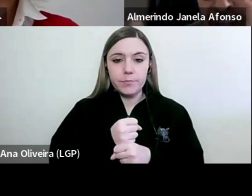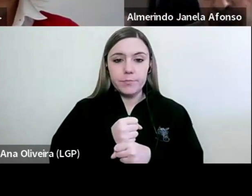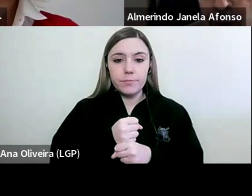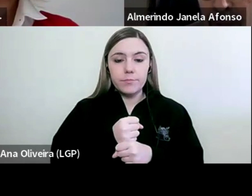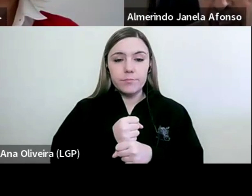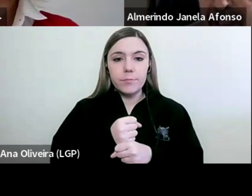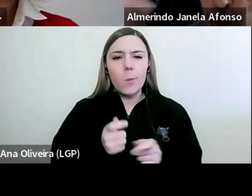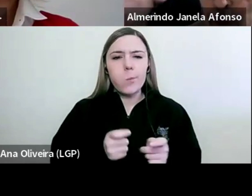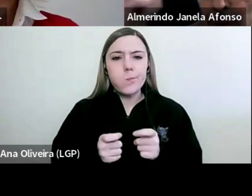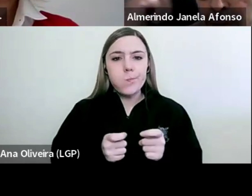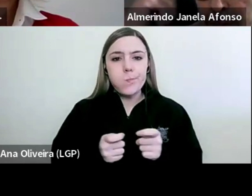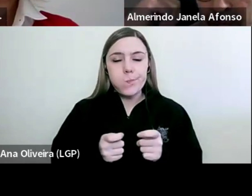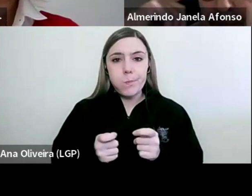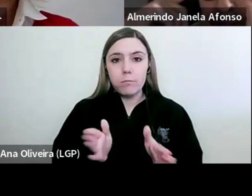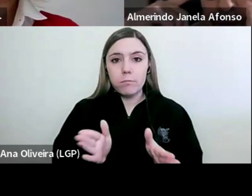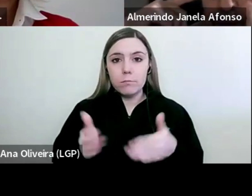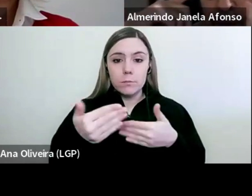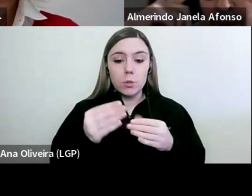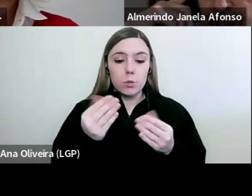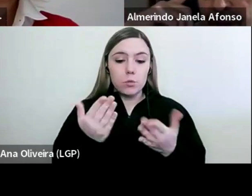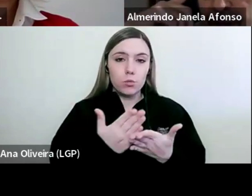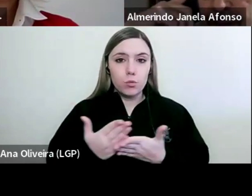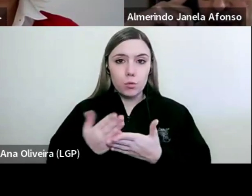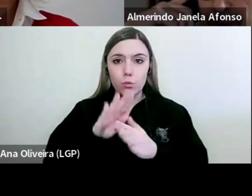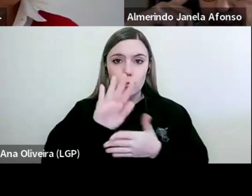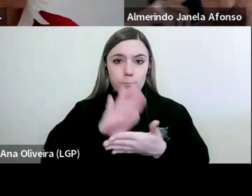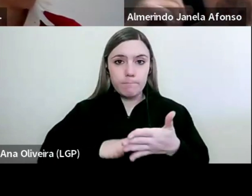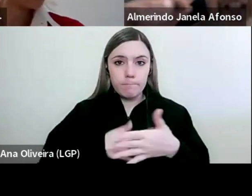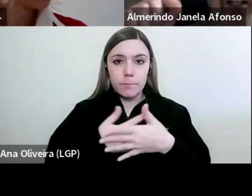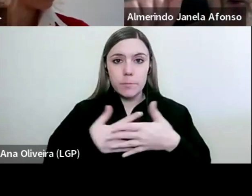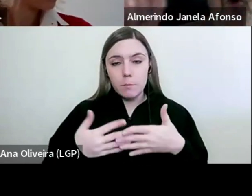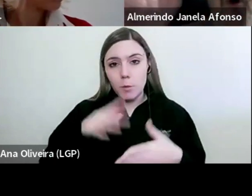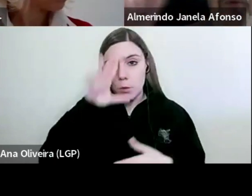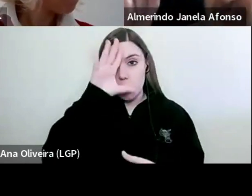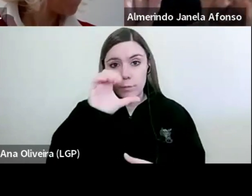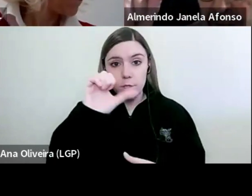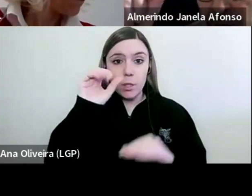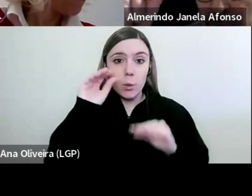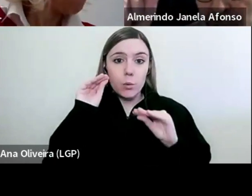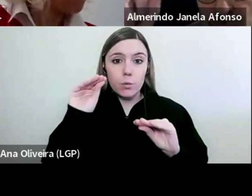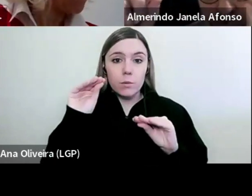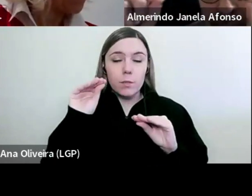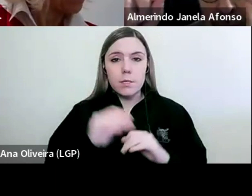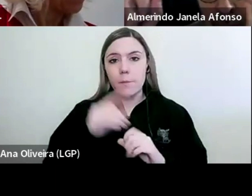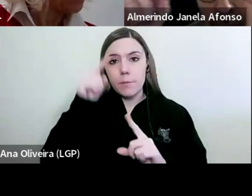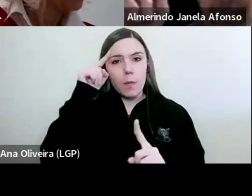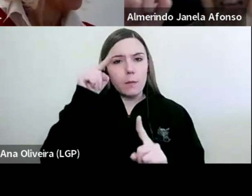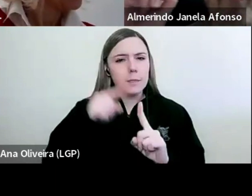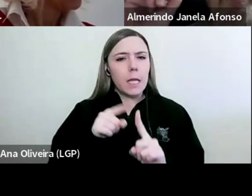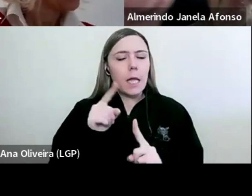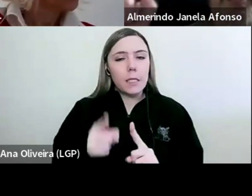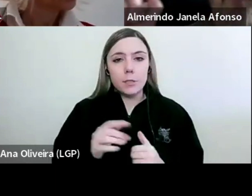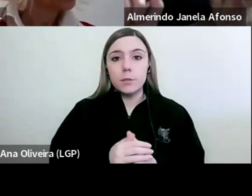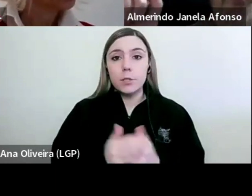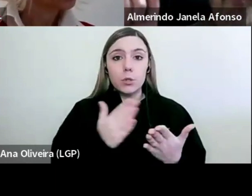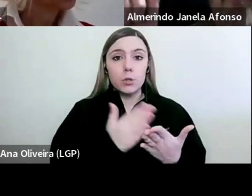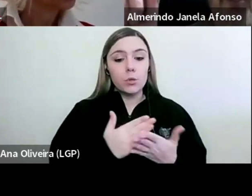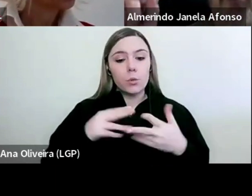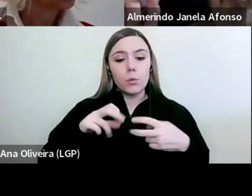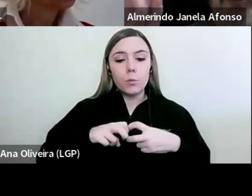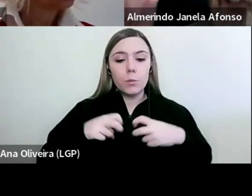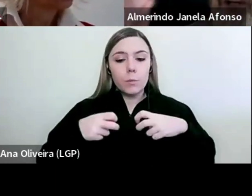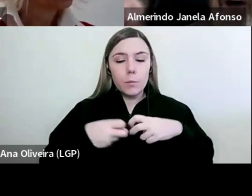coordenado do Gabinete de Estudos e Planeamento do Ministério da Educação, com o objetivo de estudar o problema da avaliação,